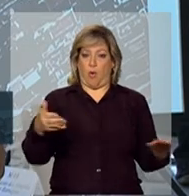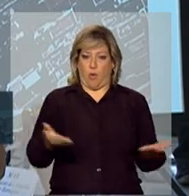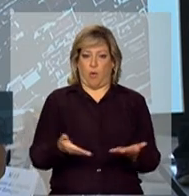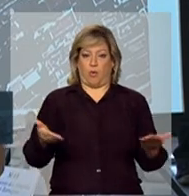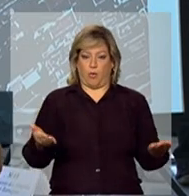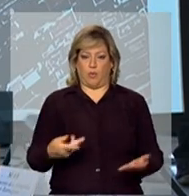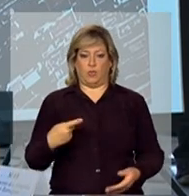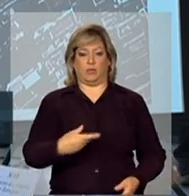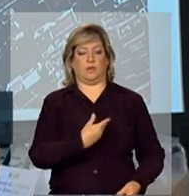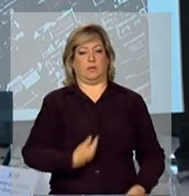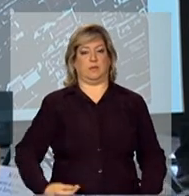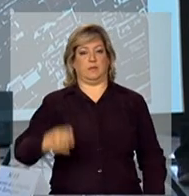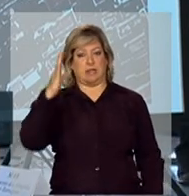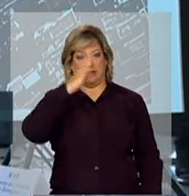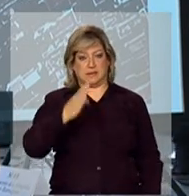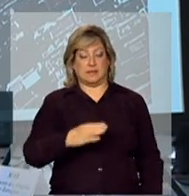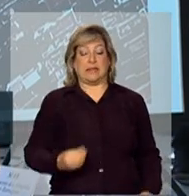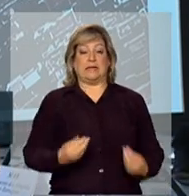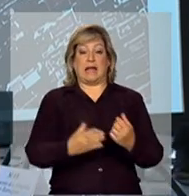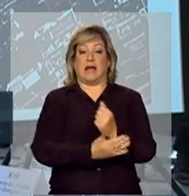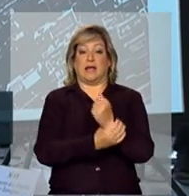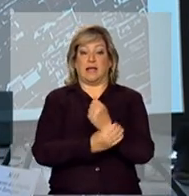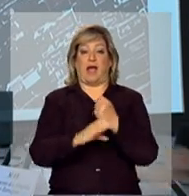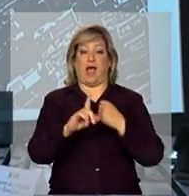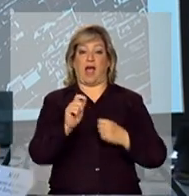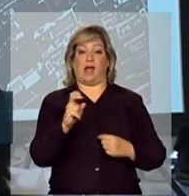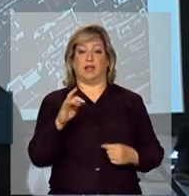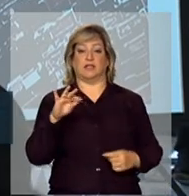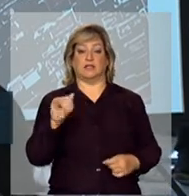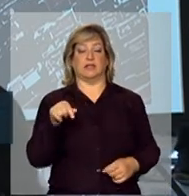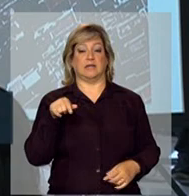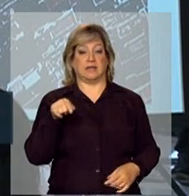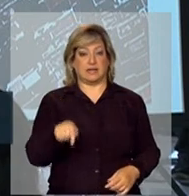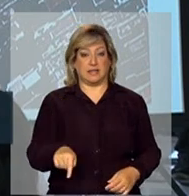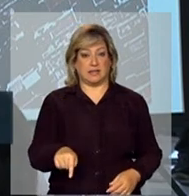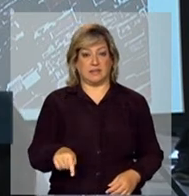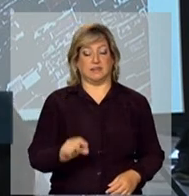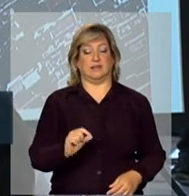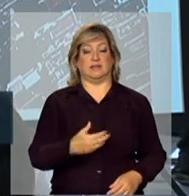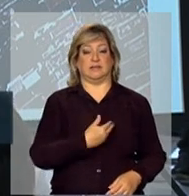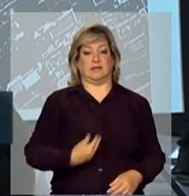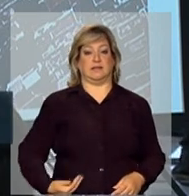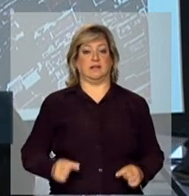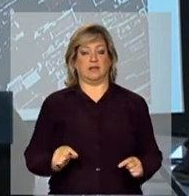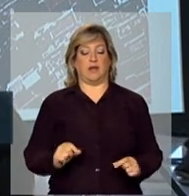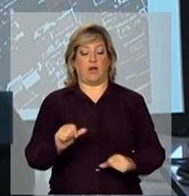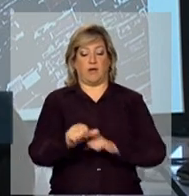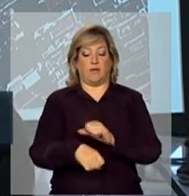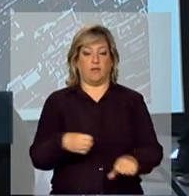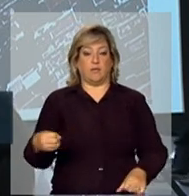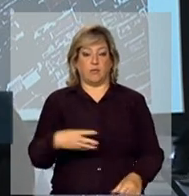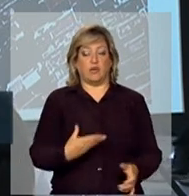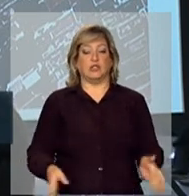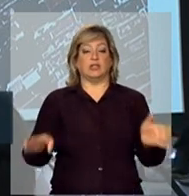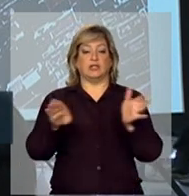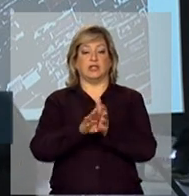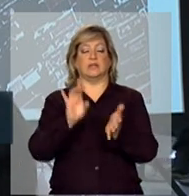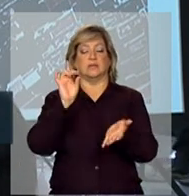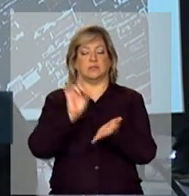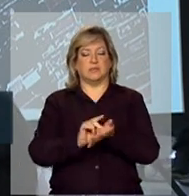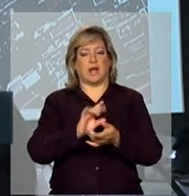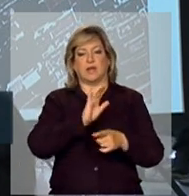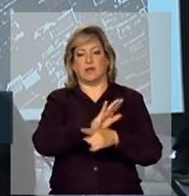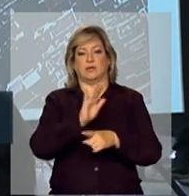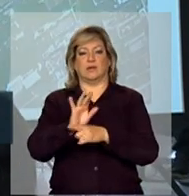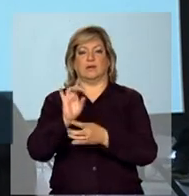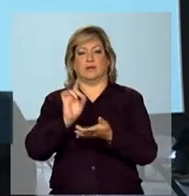para garantir que esse Estado seja reformado e chegue, aí faça a verdadeira reforma e levar o